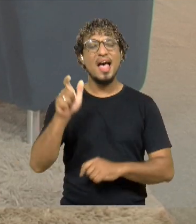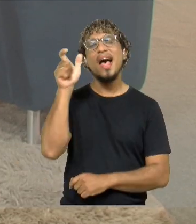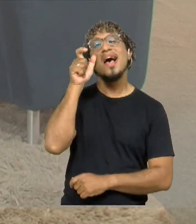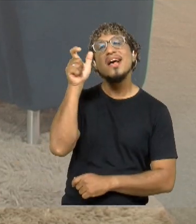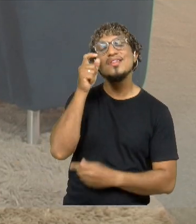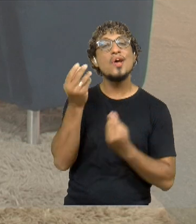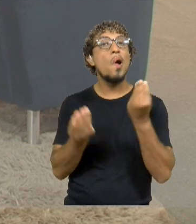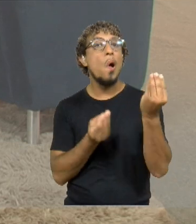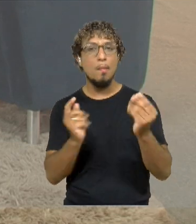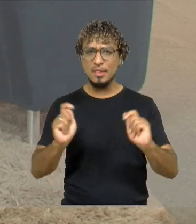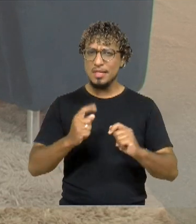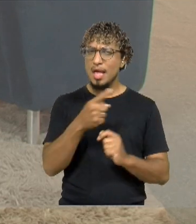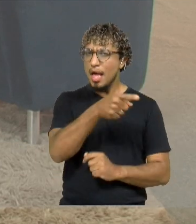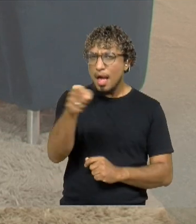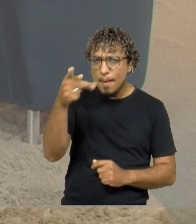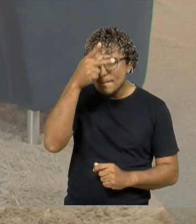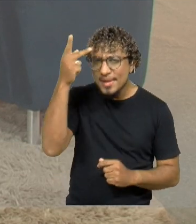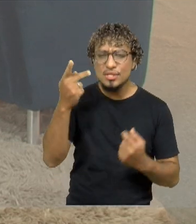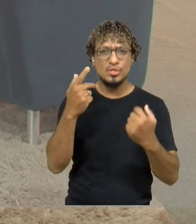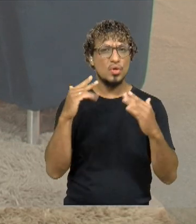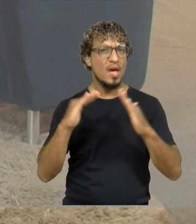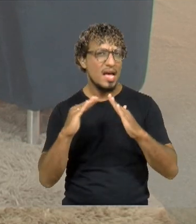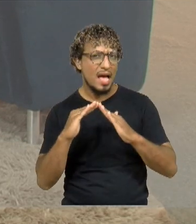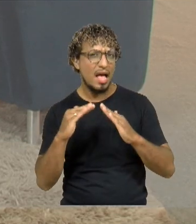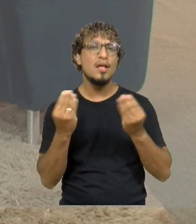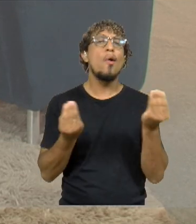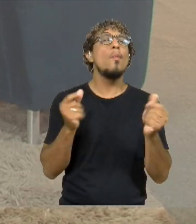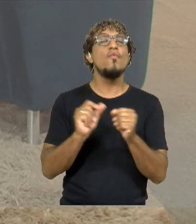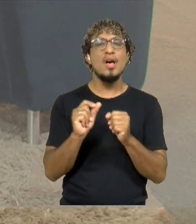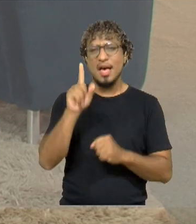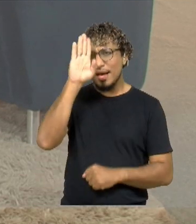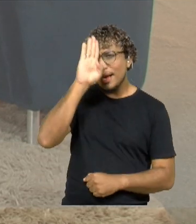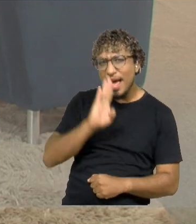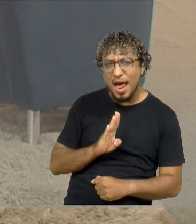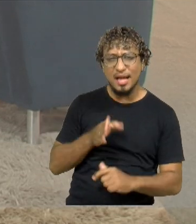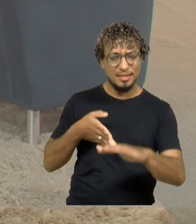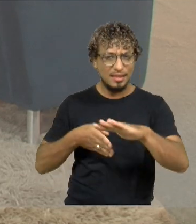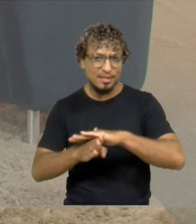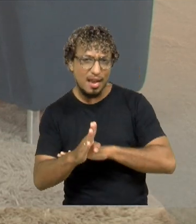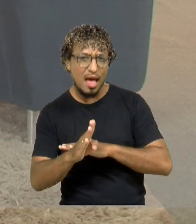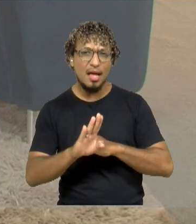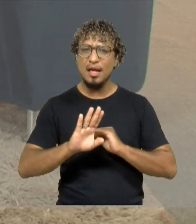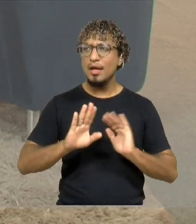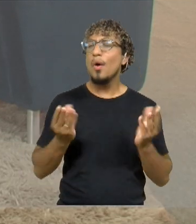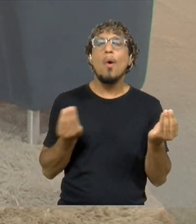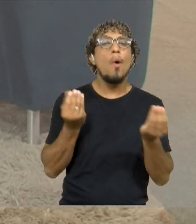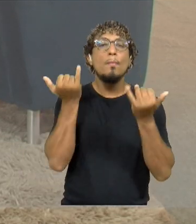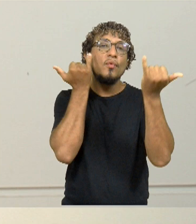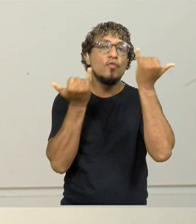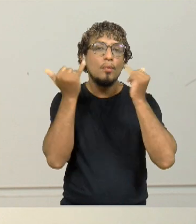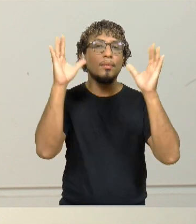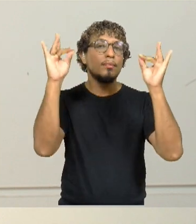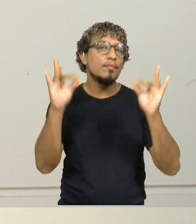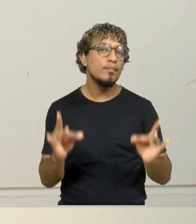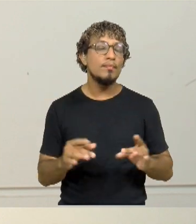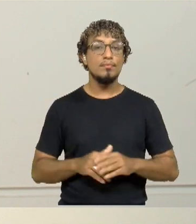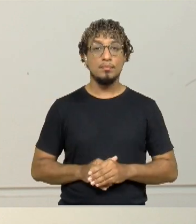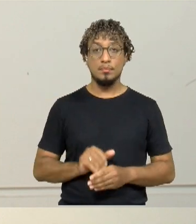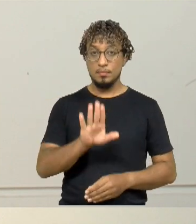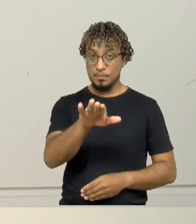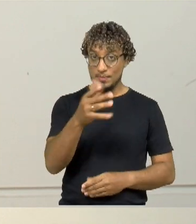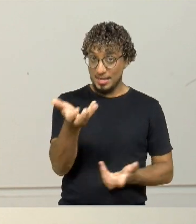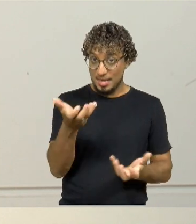sessão? Como é que as pessoas de casa fazem? É só chegar no Sesc? É gratuito? Fala pra gente essas informações. Tá. Pra